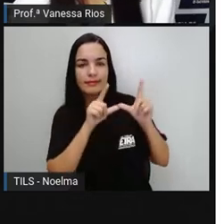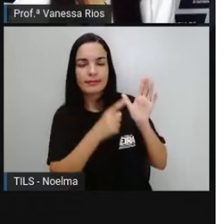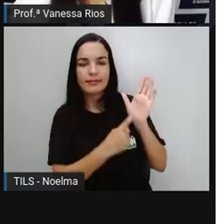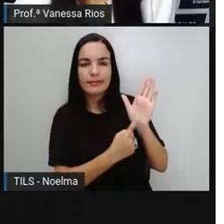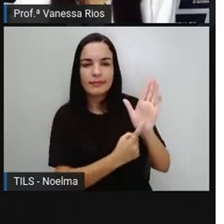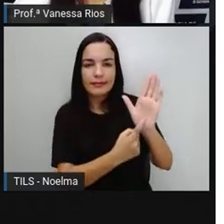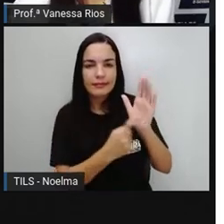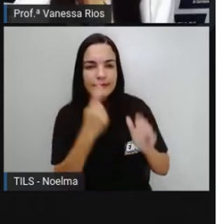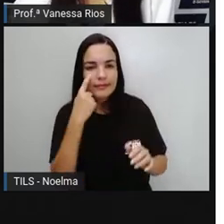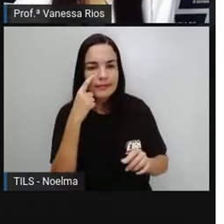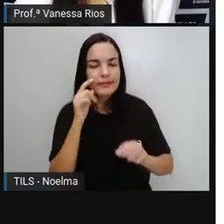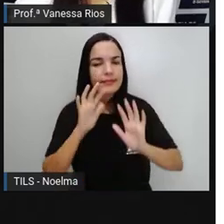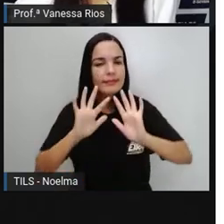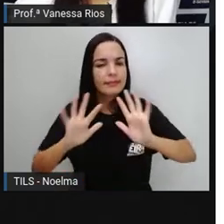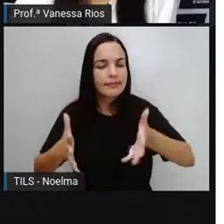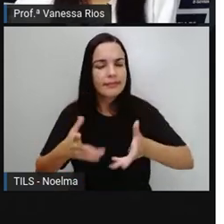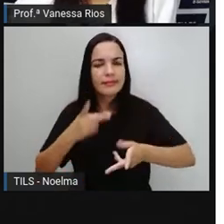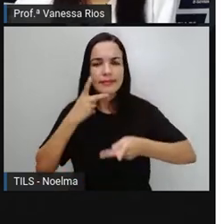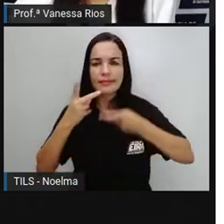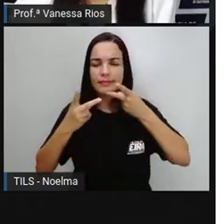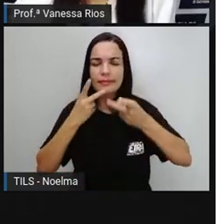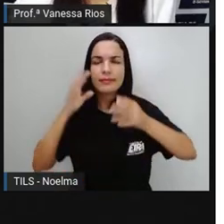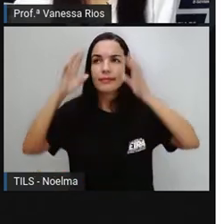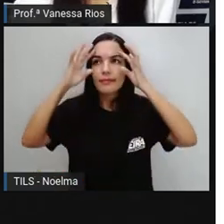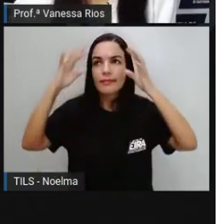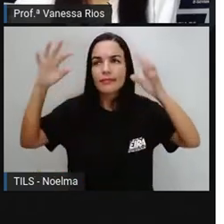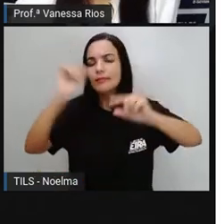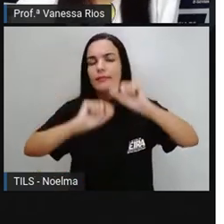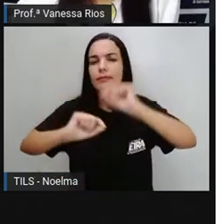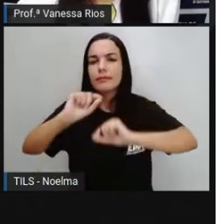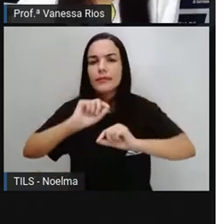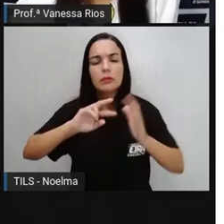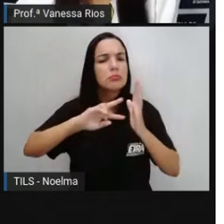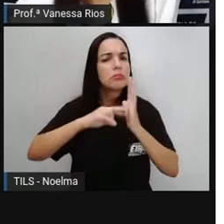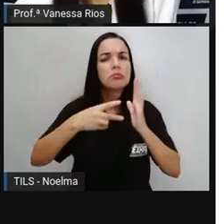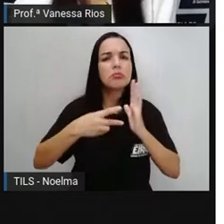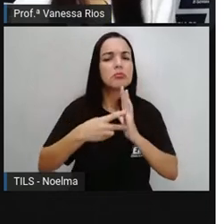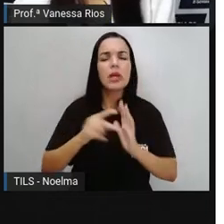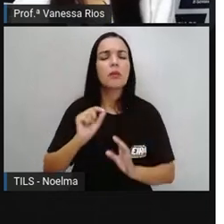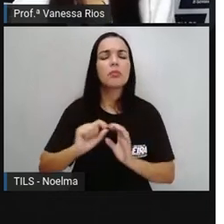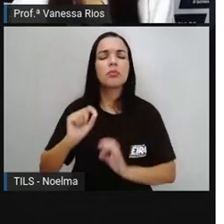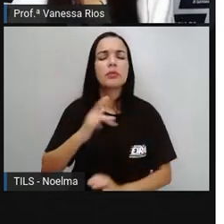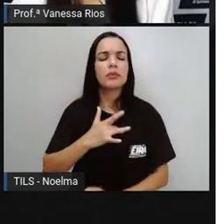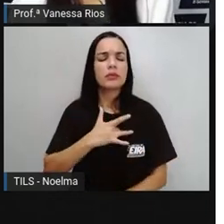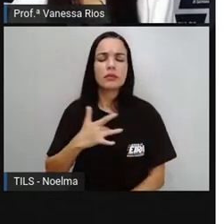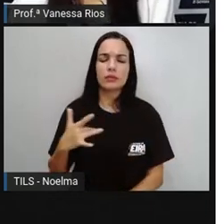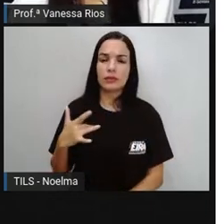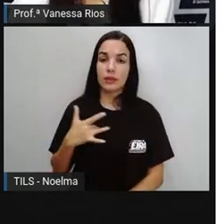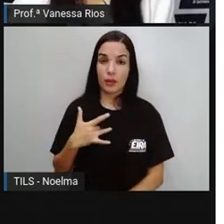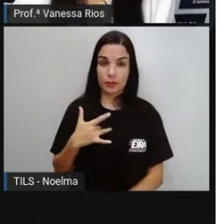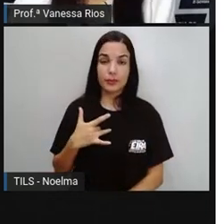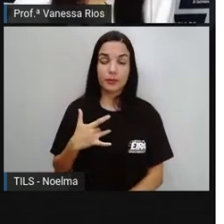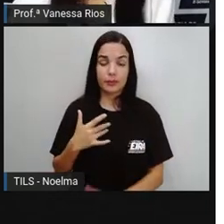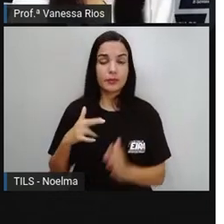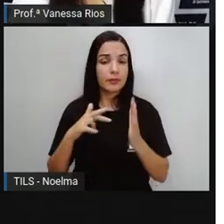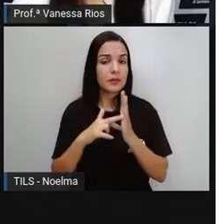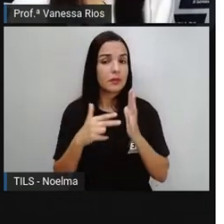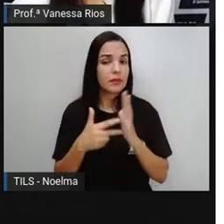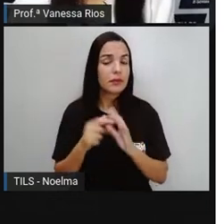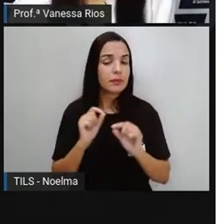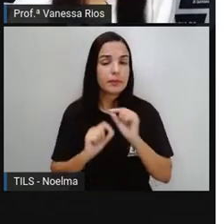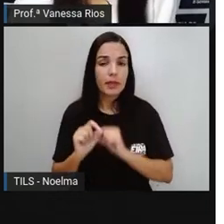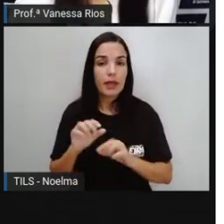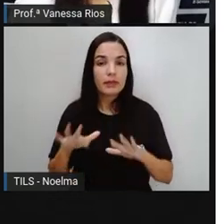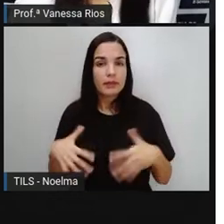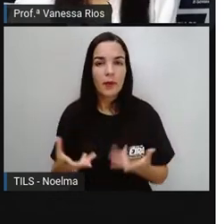aulas anteriores A gente novamente Reflete sobre O significado Sobre a definição De saúde E